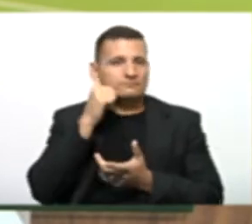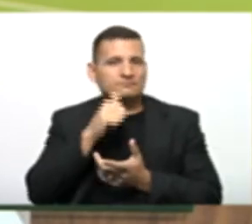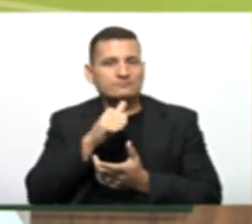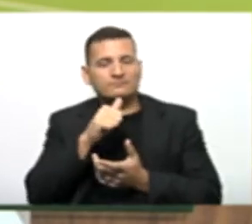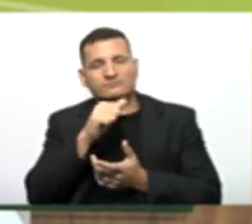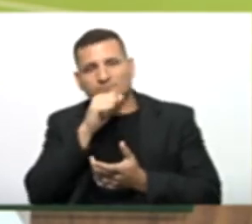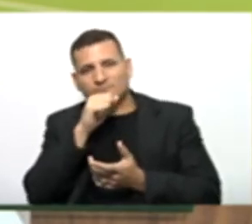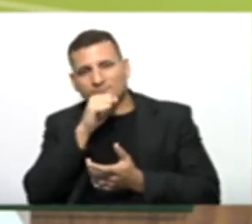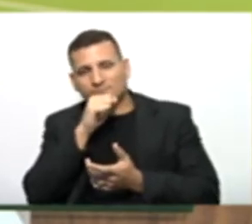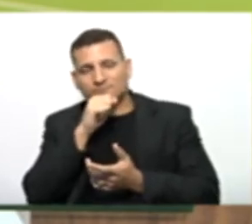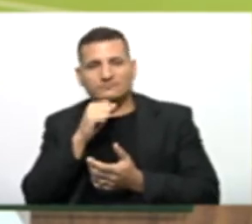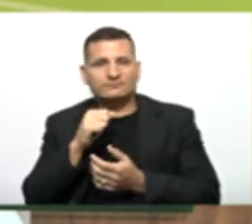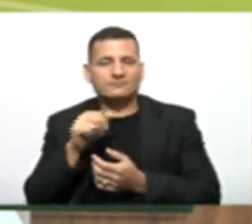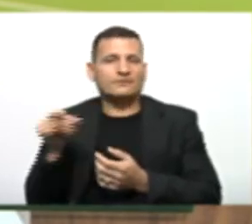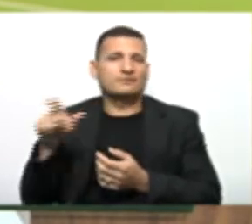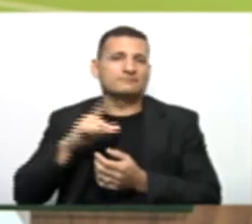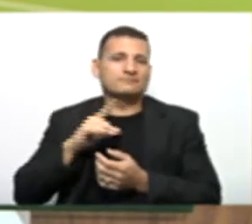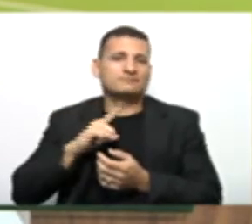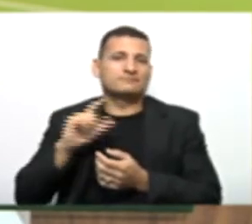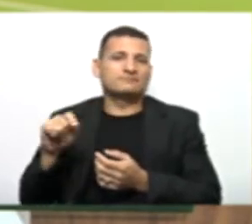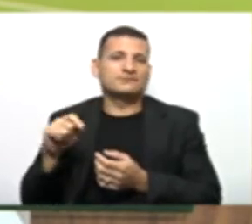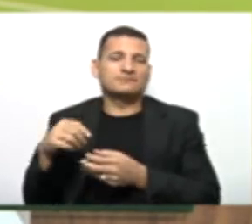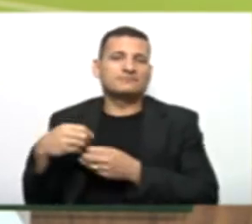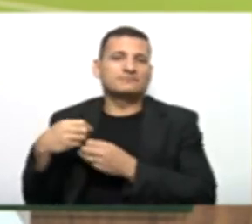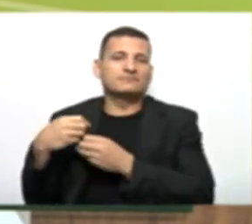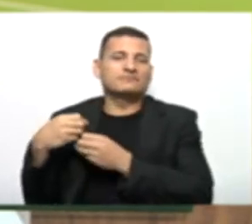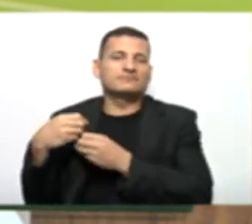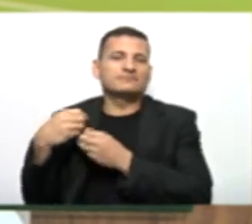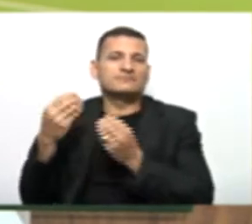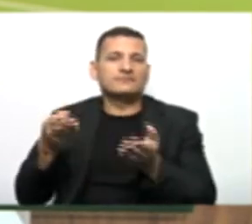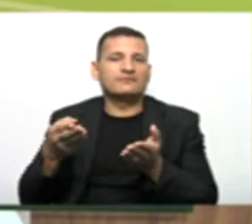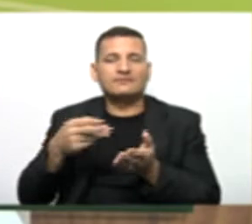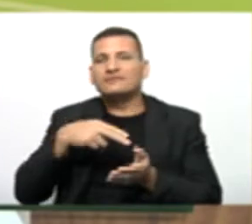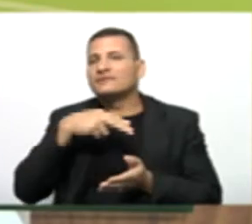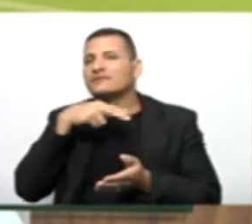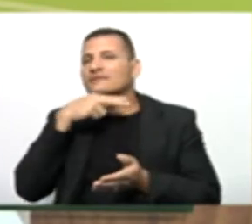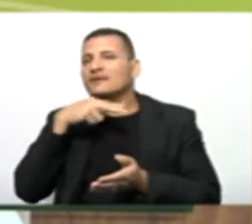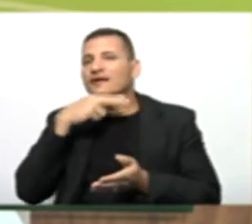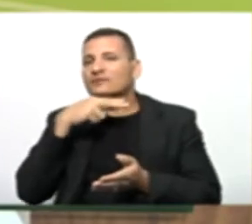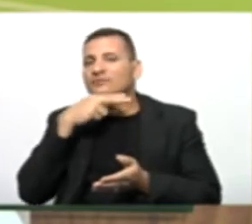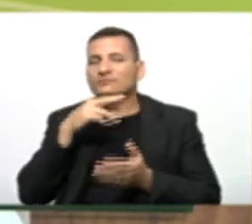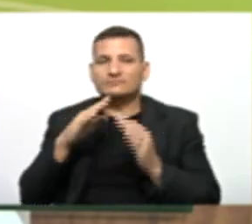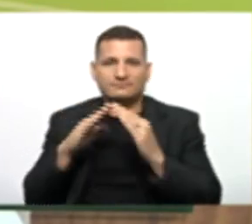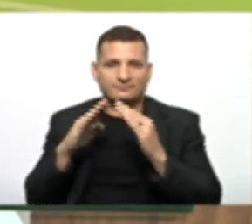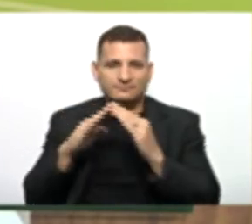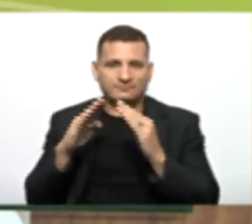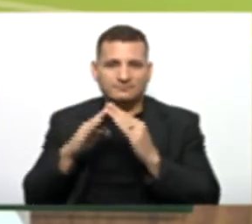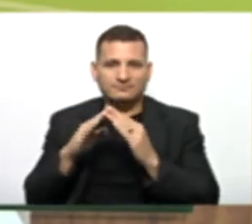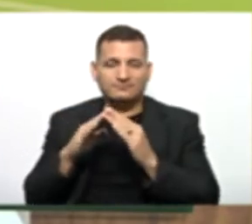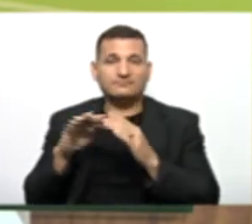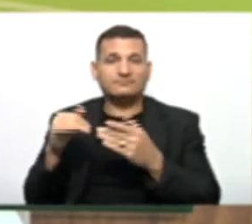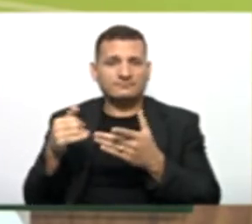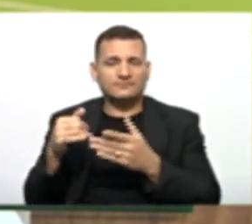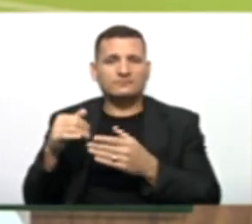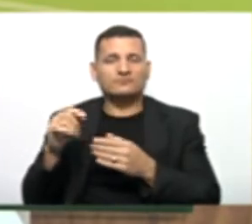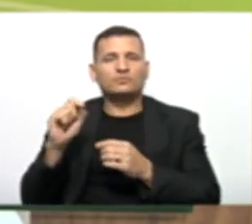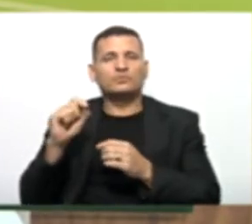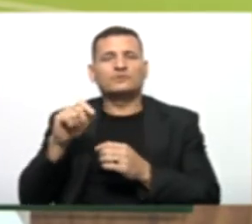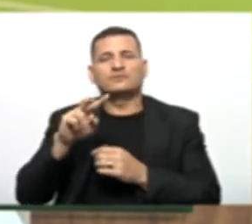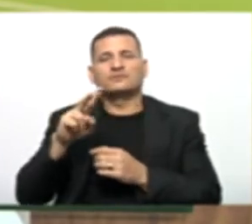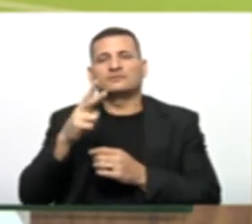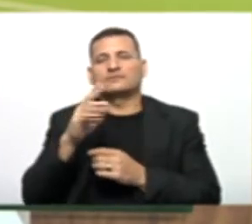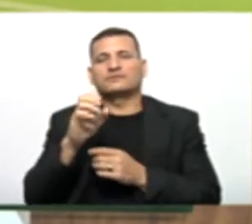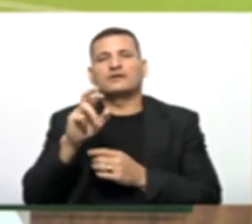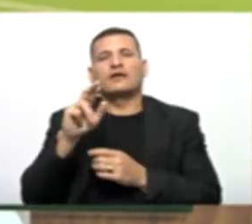faleceu e deixou como herança para os netos a casa que eles tinham aqui em Porto Velho. Então, herança quer dizer que aquele bem